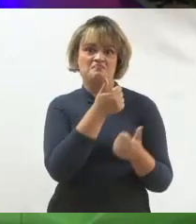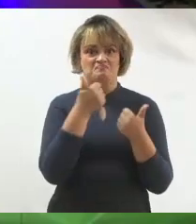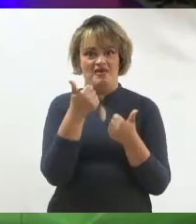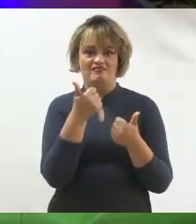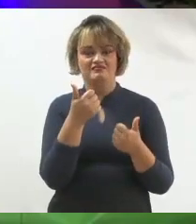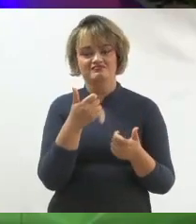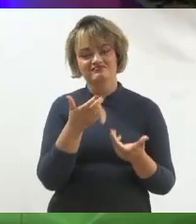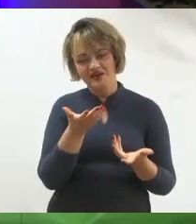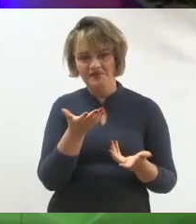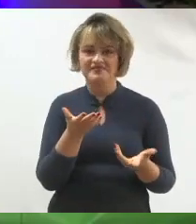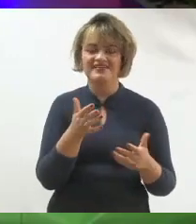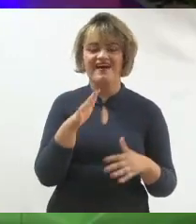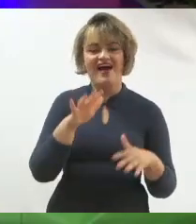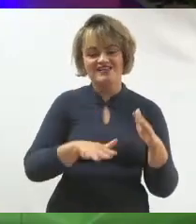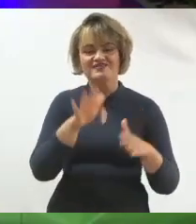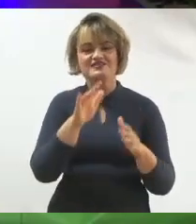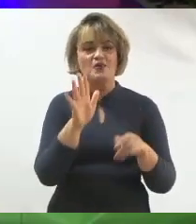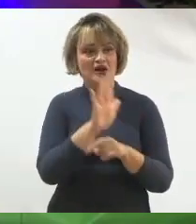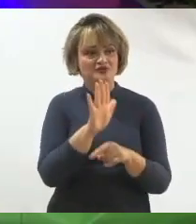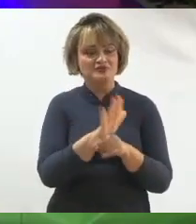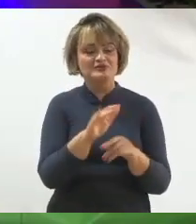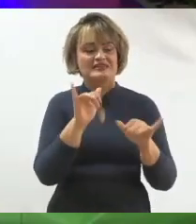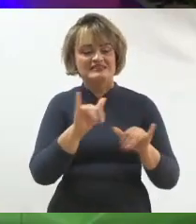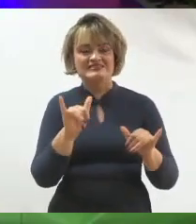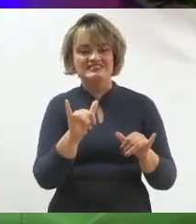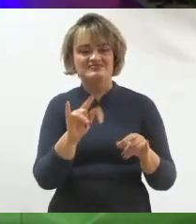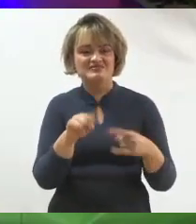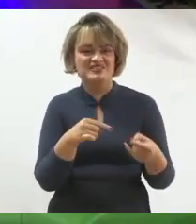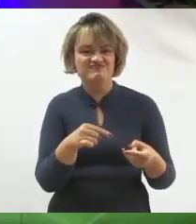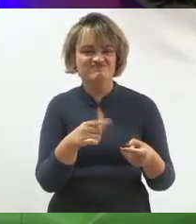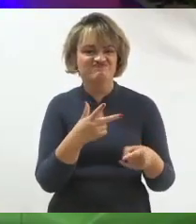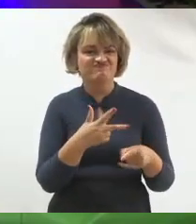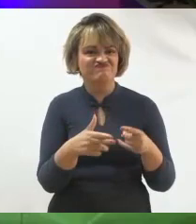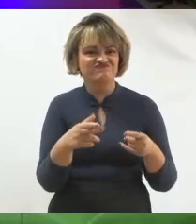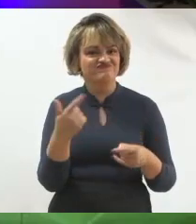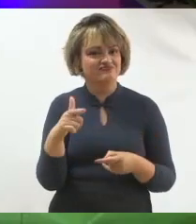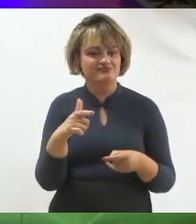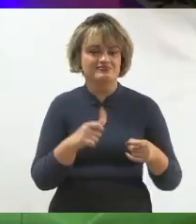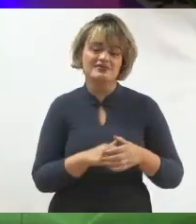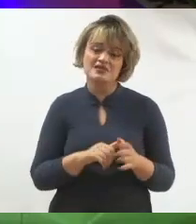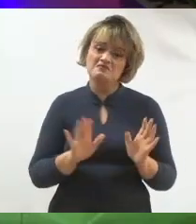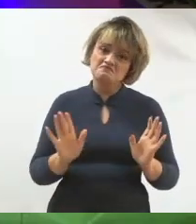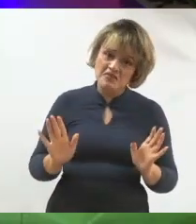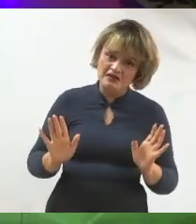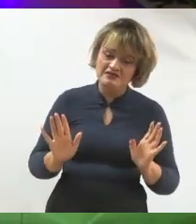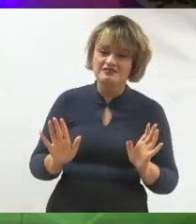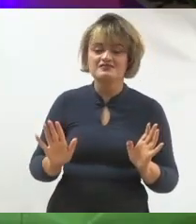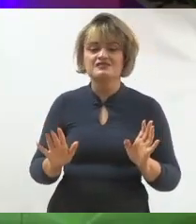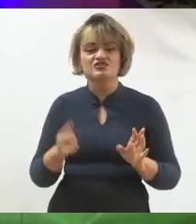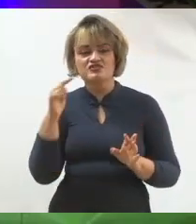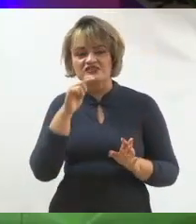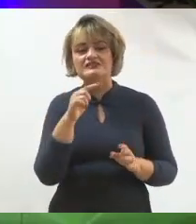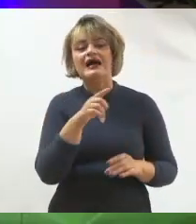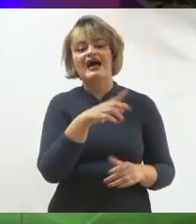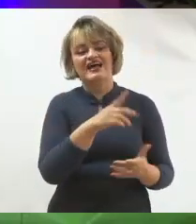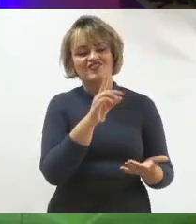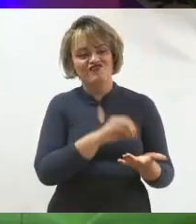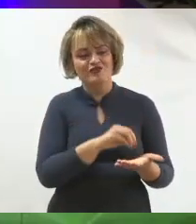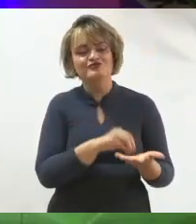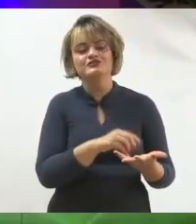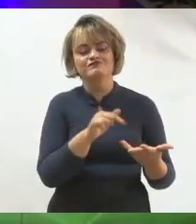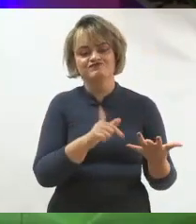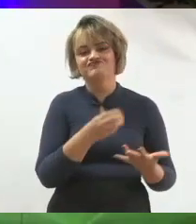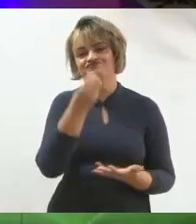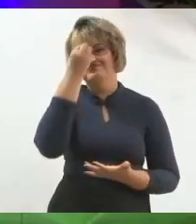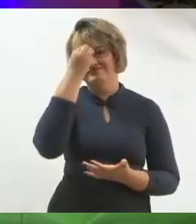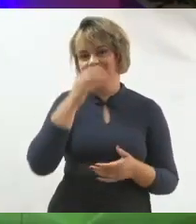também passa por campanhas que não trazem a vitória, mas que também trazem muito aprendizado pra gente. E é um pouco disso também